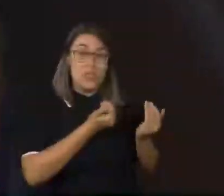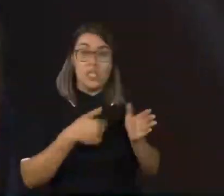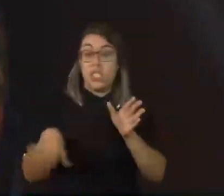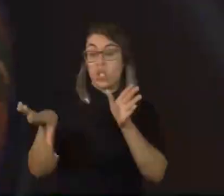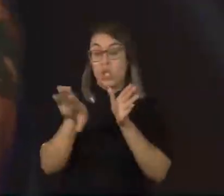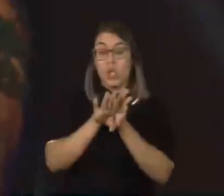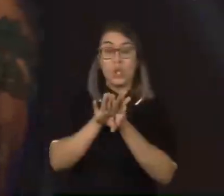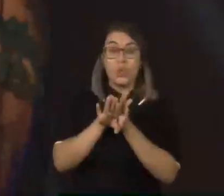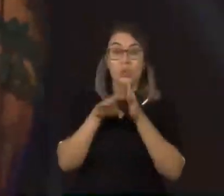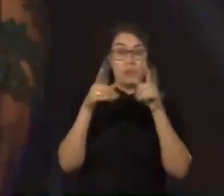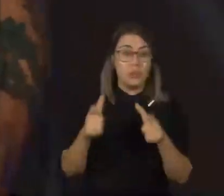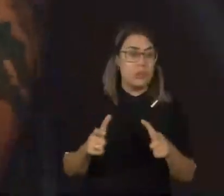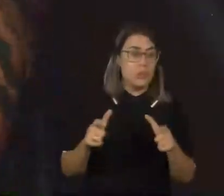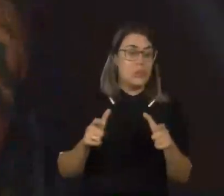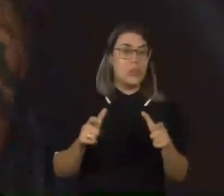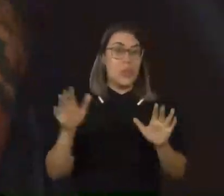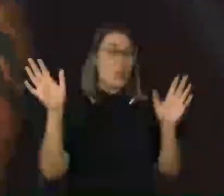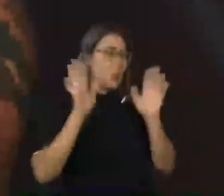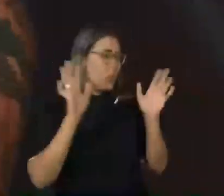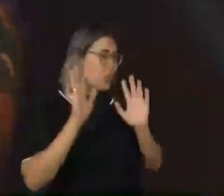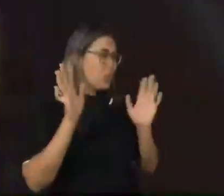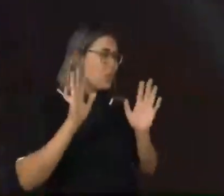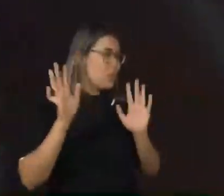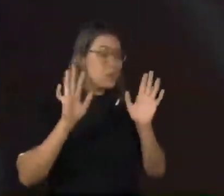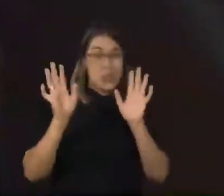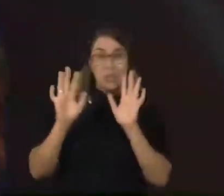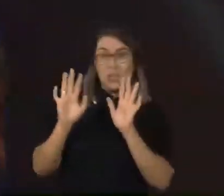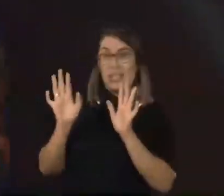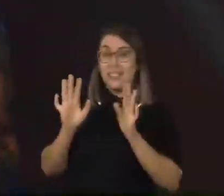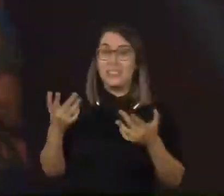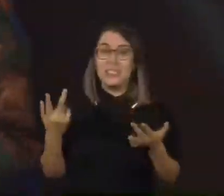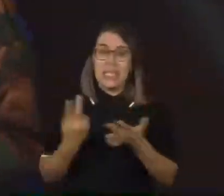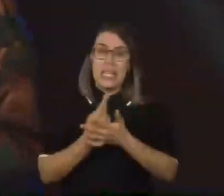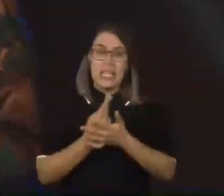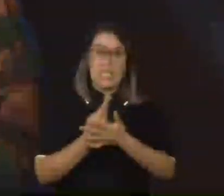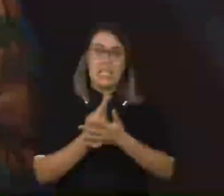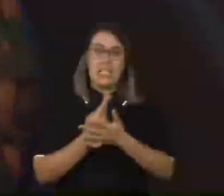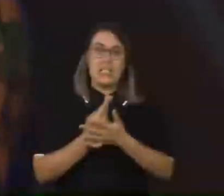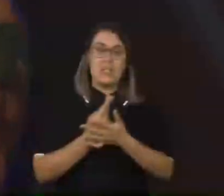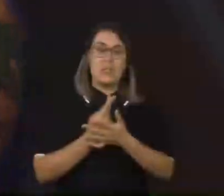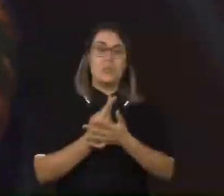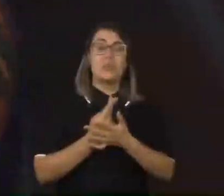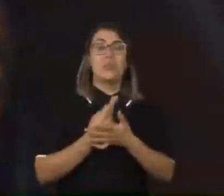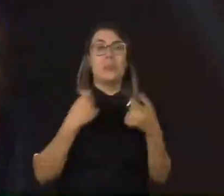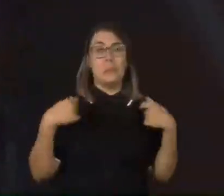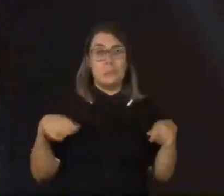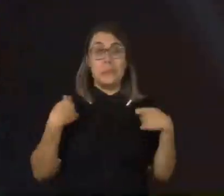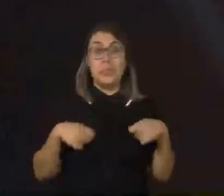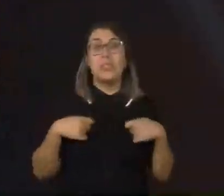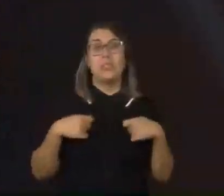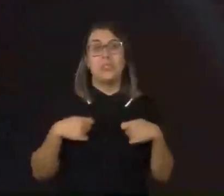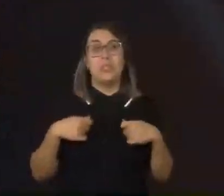ambiente e cumprimentando ou tendo comportamento inadequado nessa questão de não ser uma